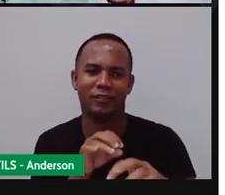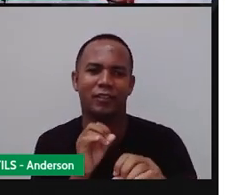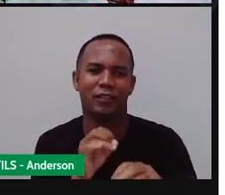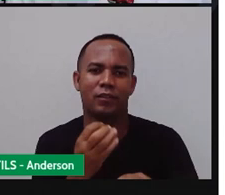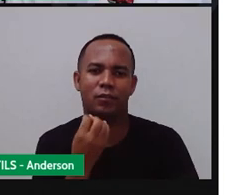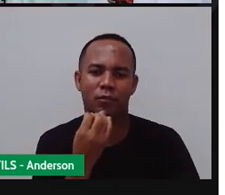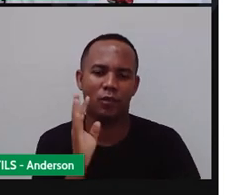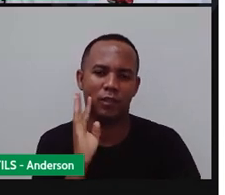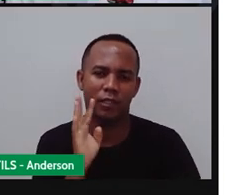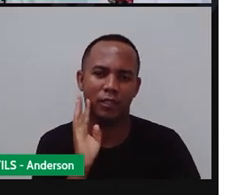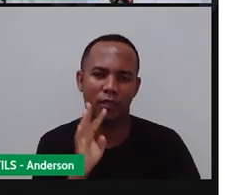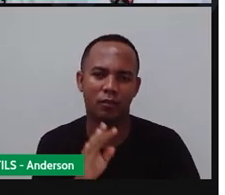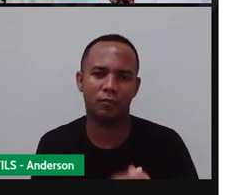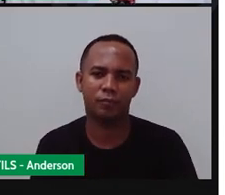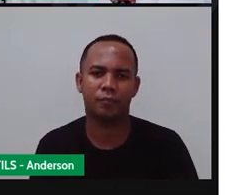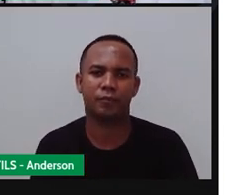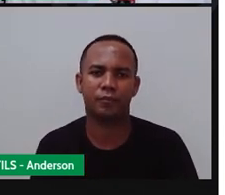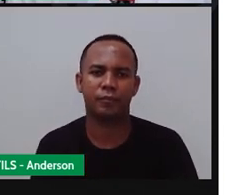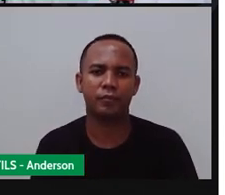então vamos lá.